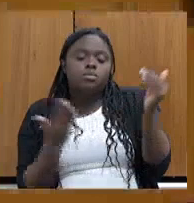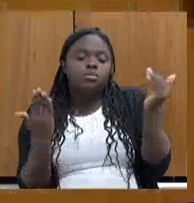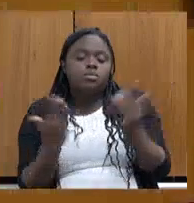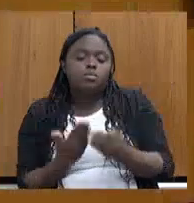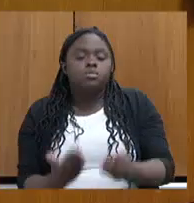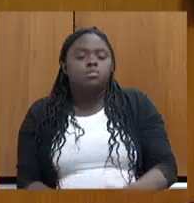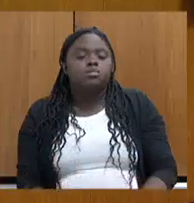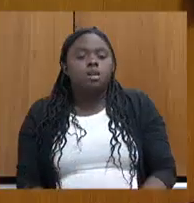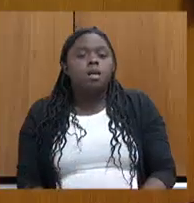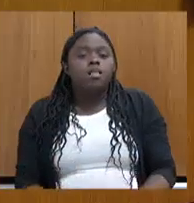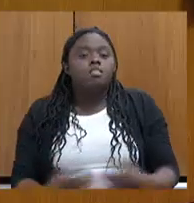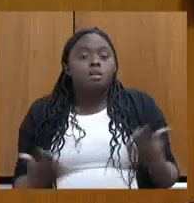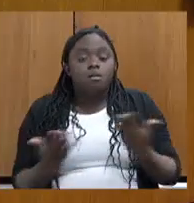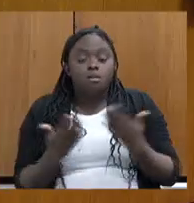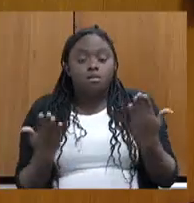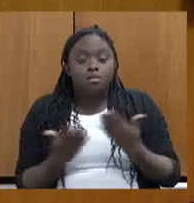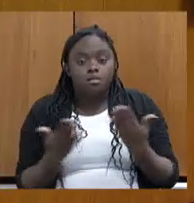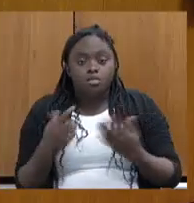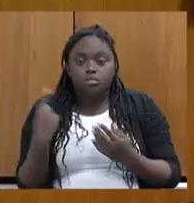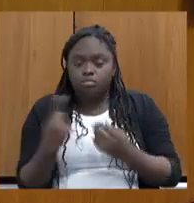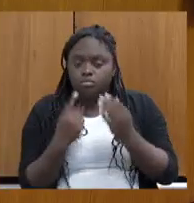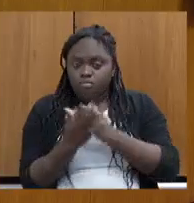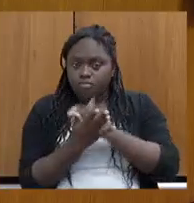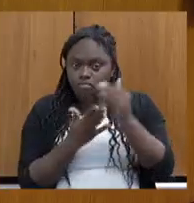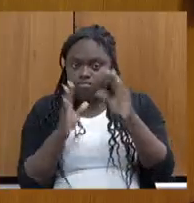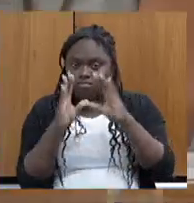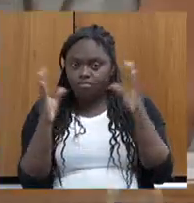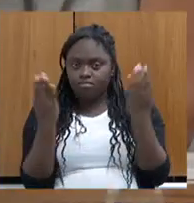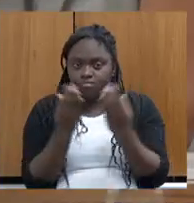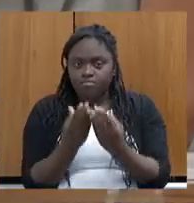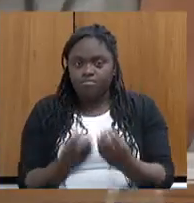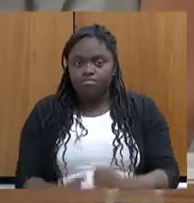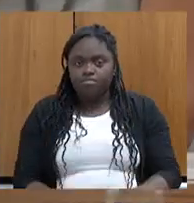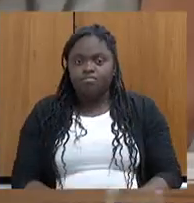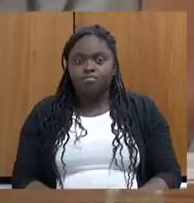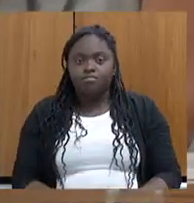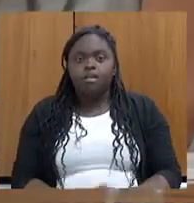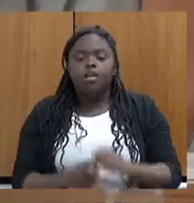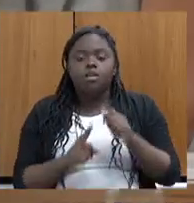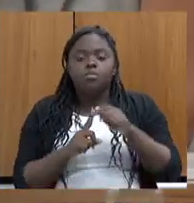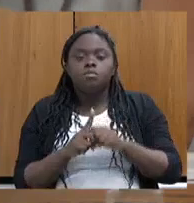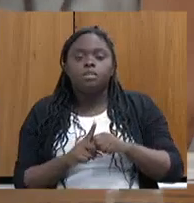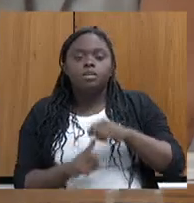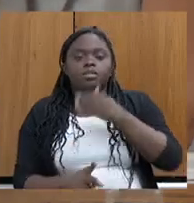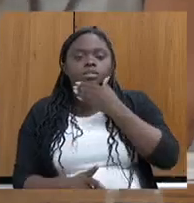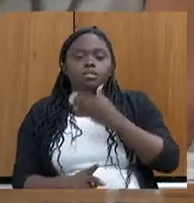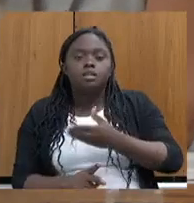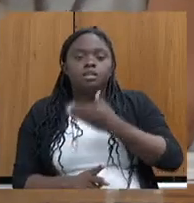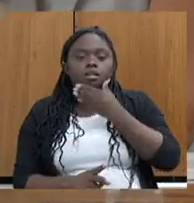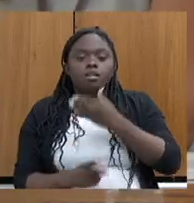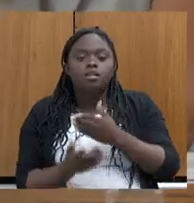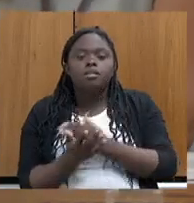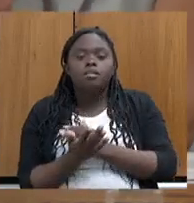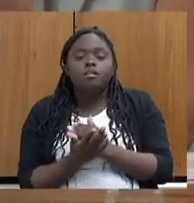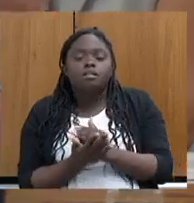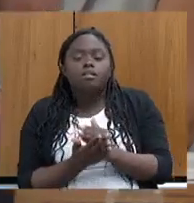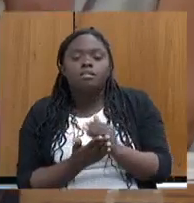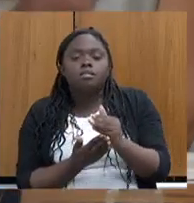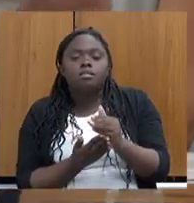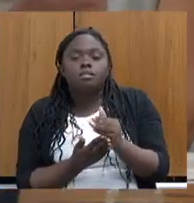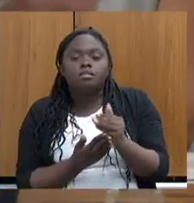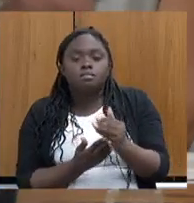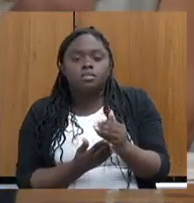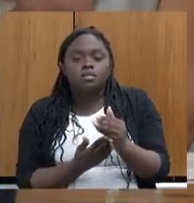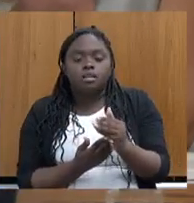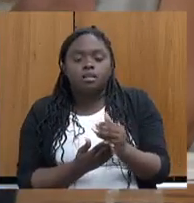Então, hoje a gente começa essa conferência. E será lançado ainda em dezembro o edital de seleção de contratação de entidades privadas sem